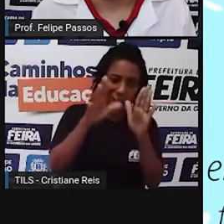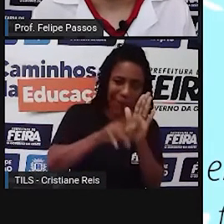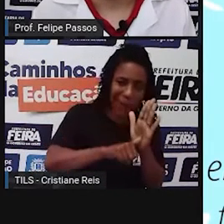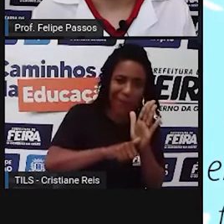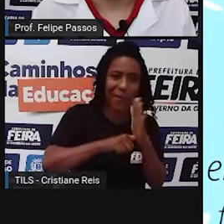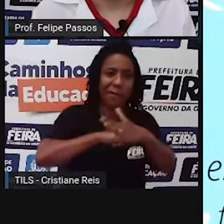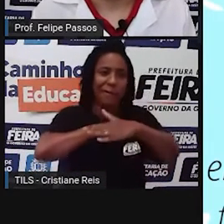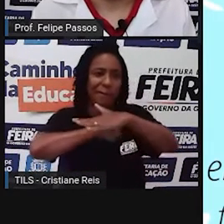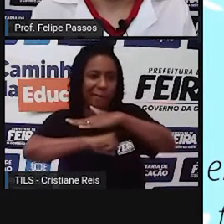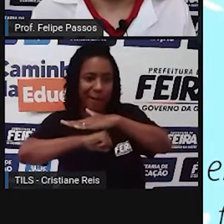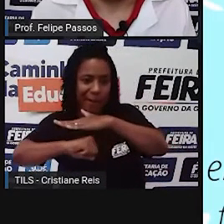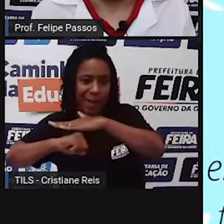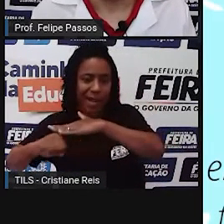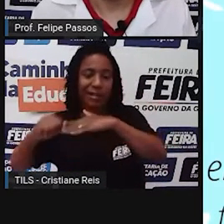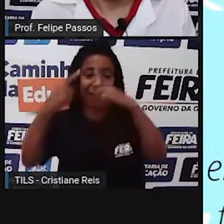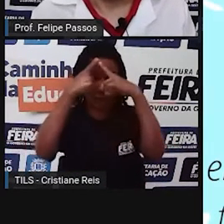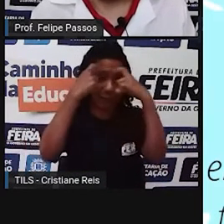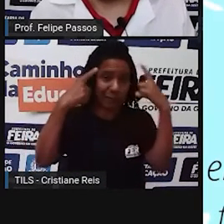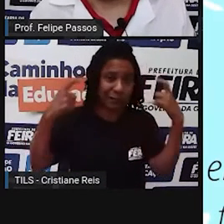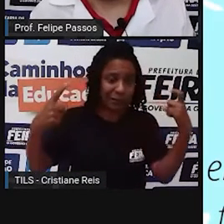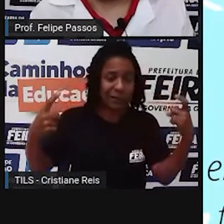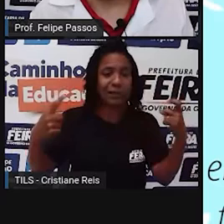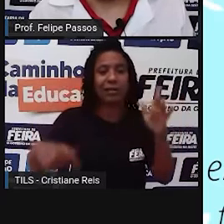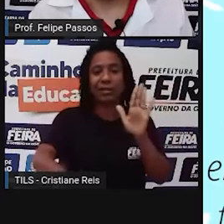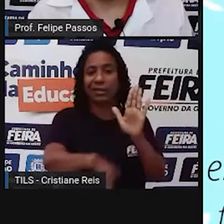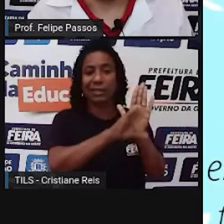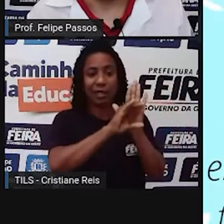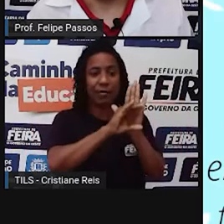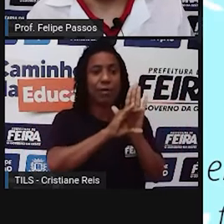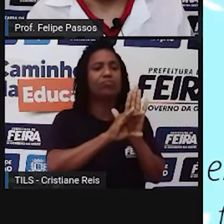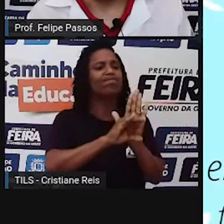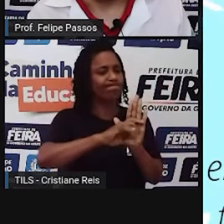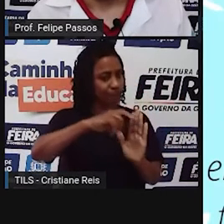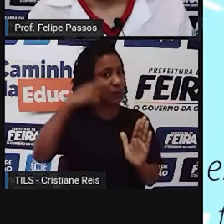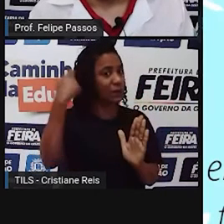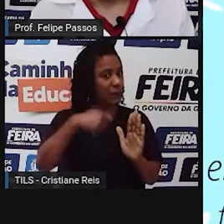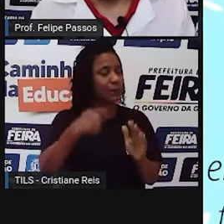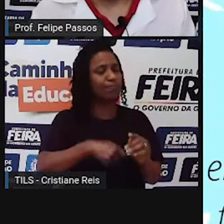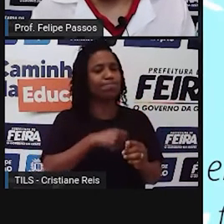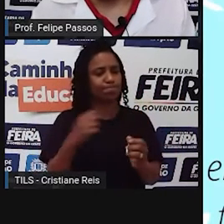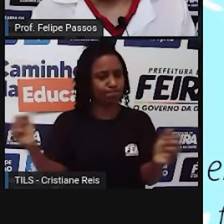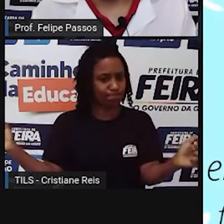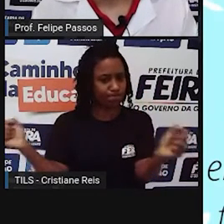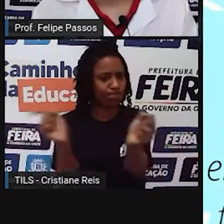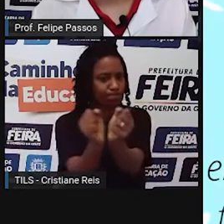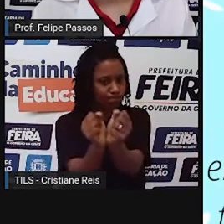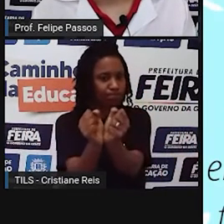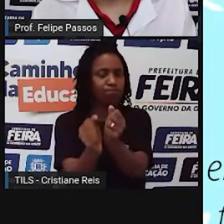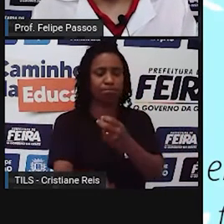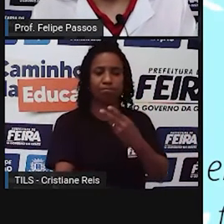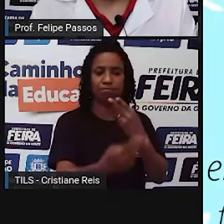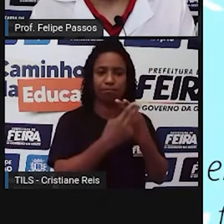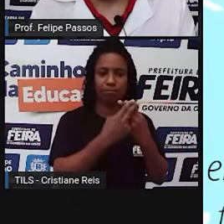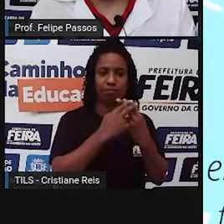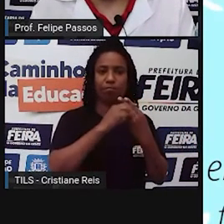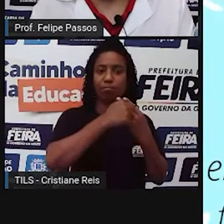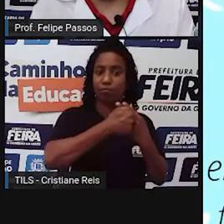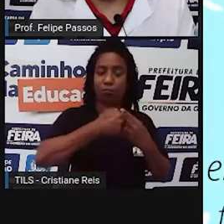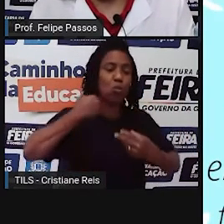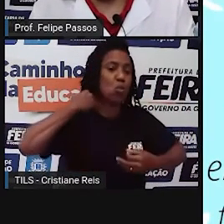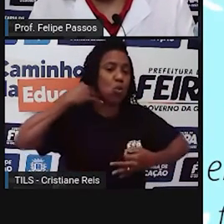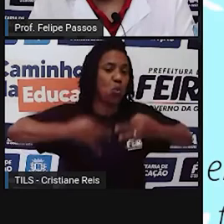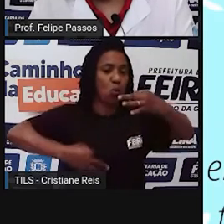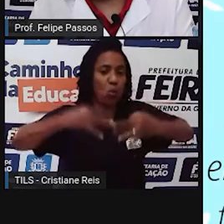mata, né, quem comete crimes pode ter sua liberdade privada, mas aí é uma questão de